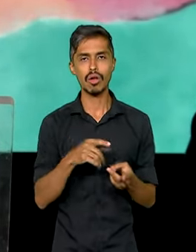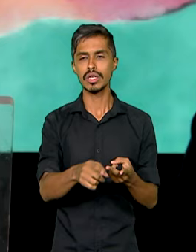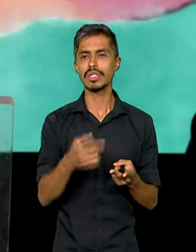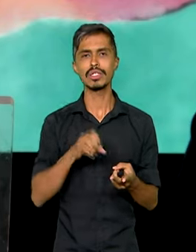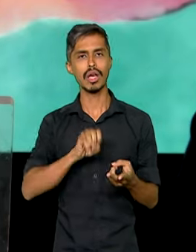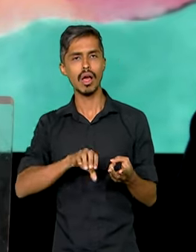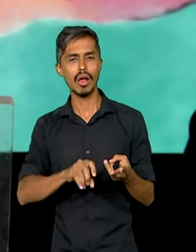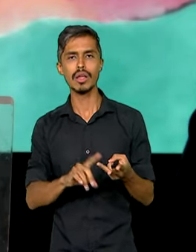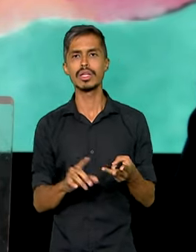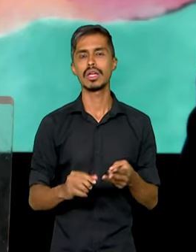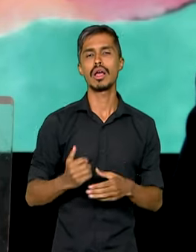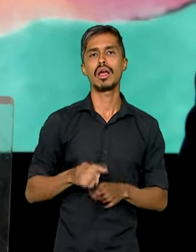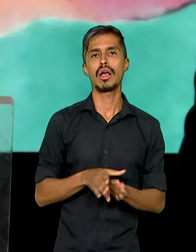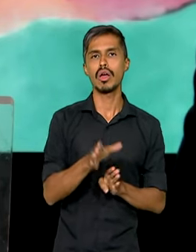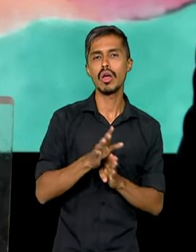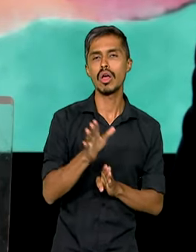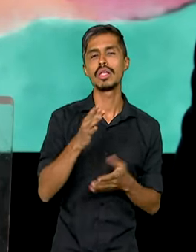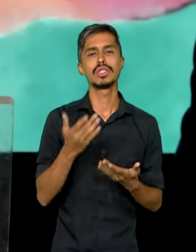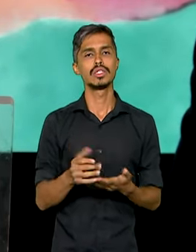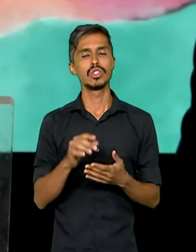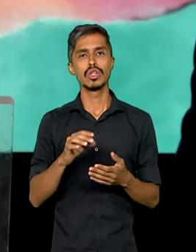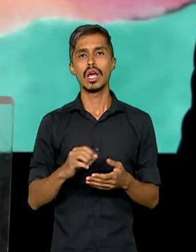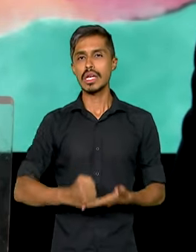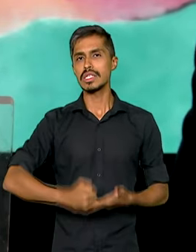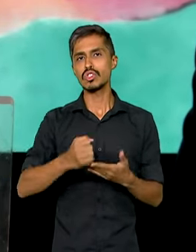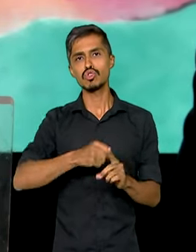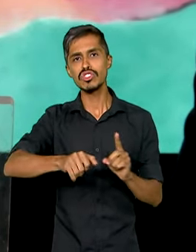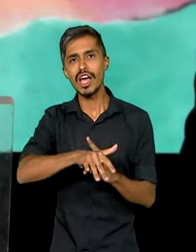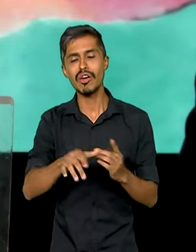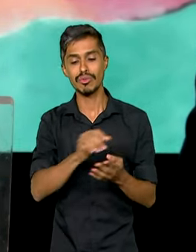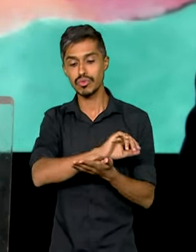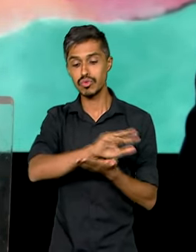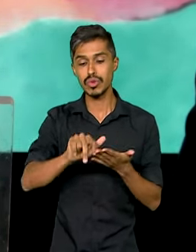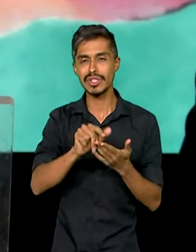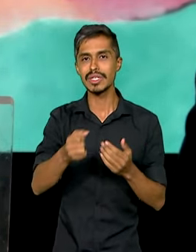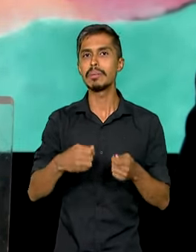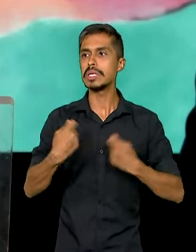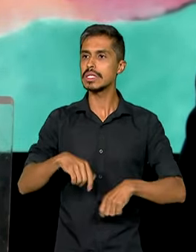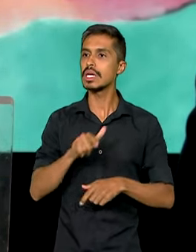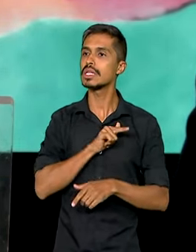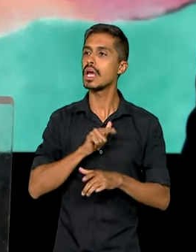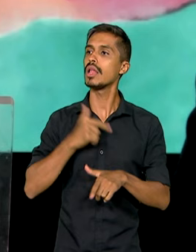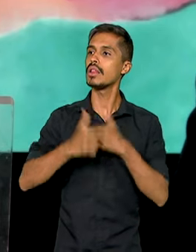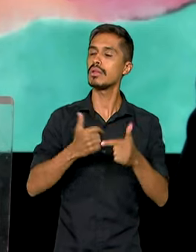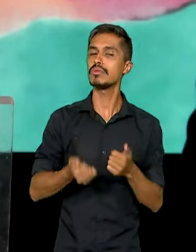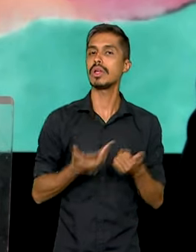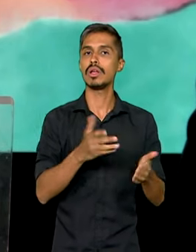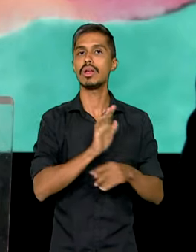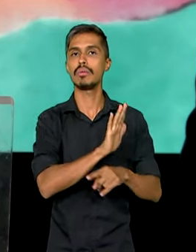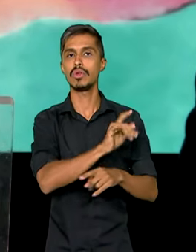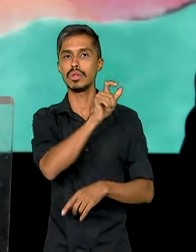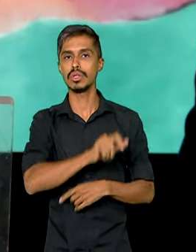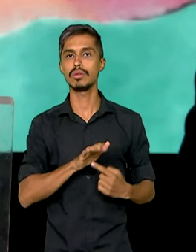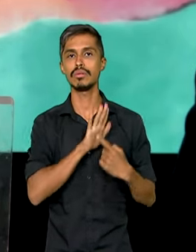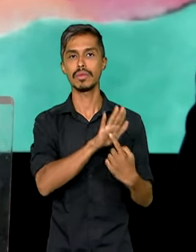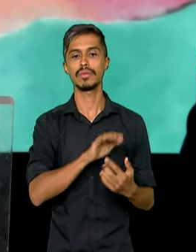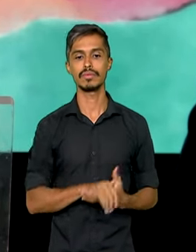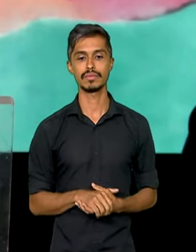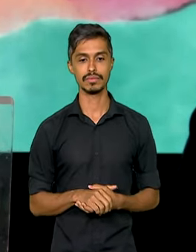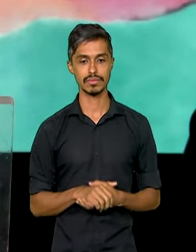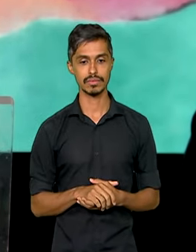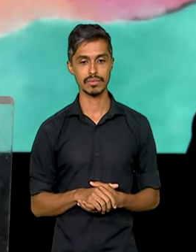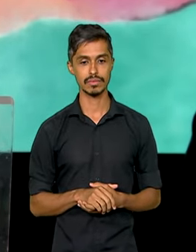está chegando para a assistência social e aquilo tem que ser transformado em prestação de serviço para esse cidadão. Qual o seu endereço?